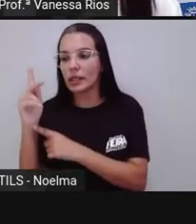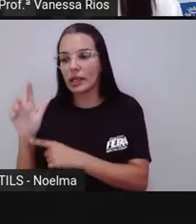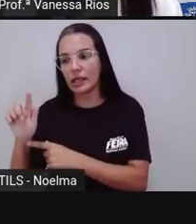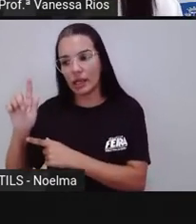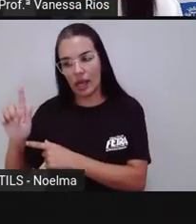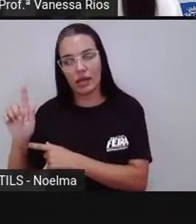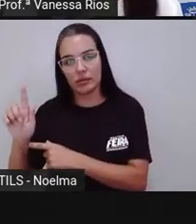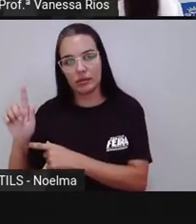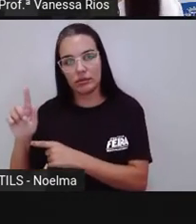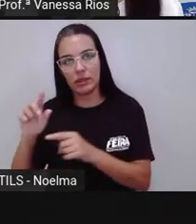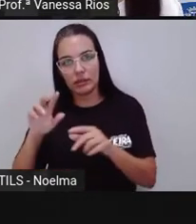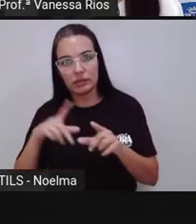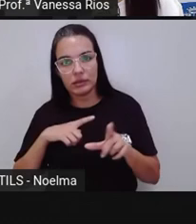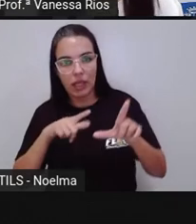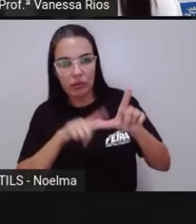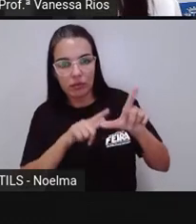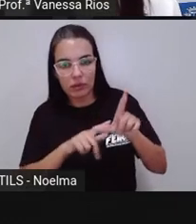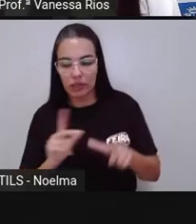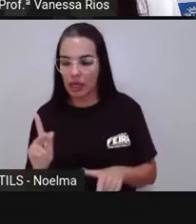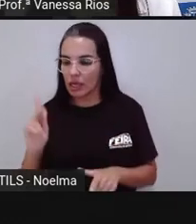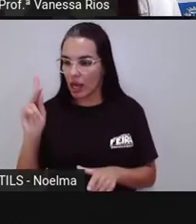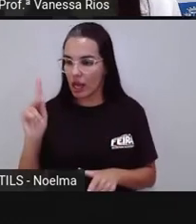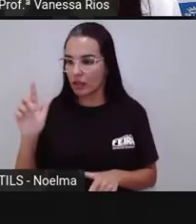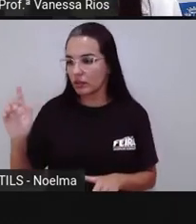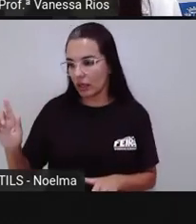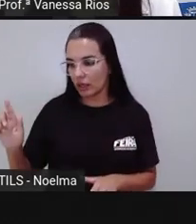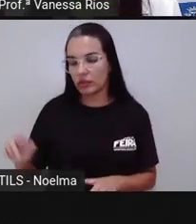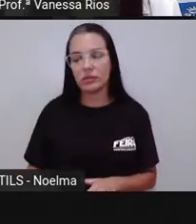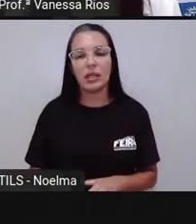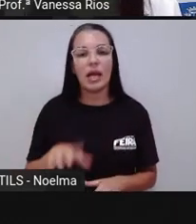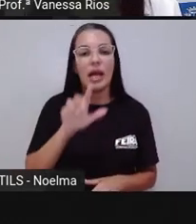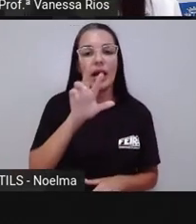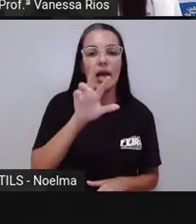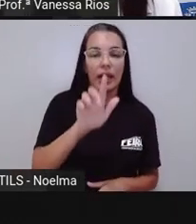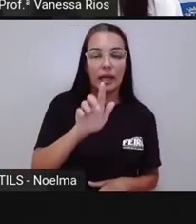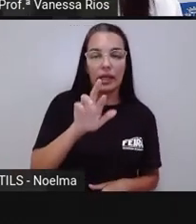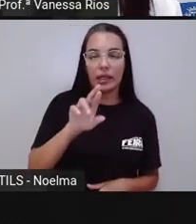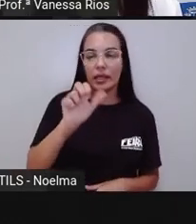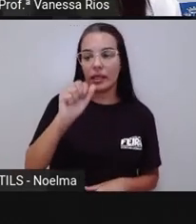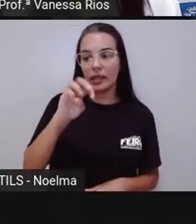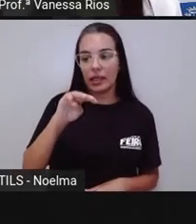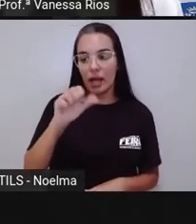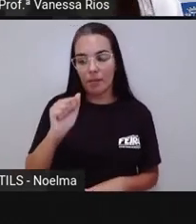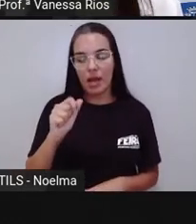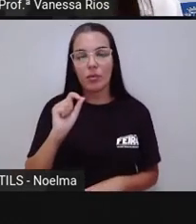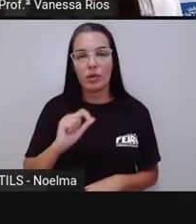K e a letra G e grama representado pela letra G.